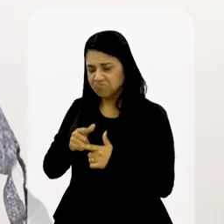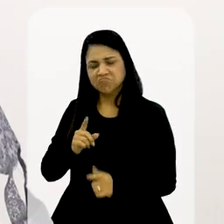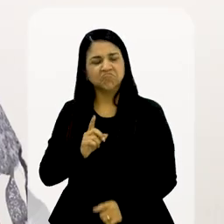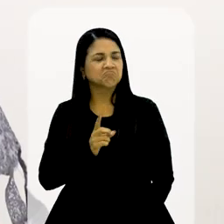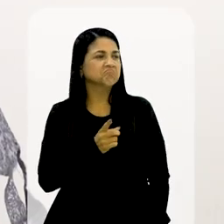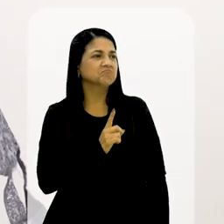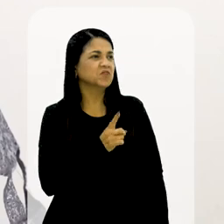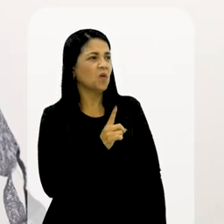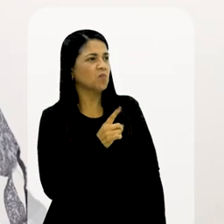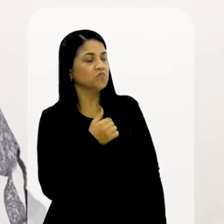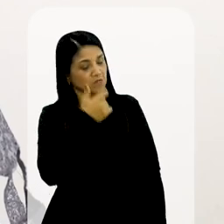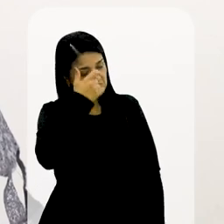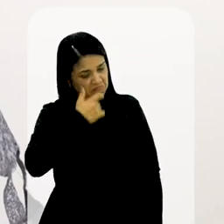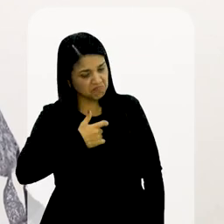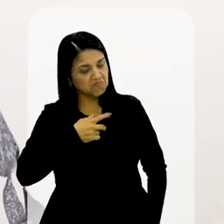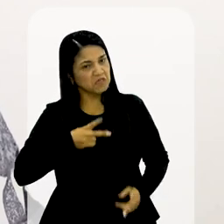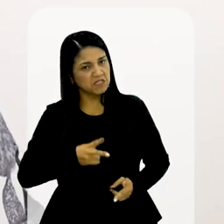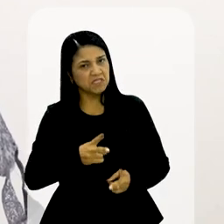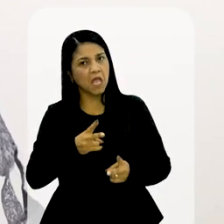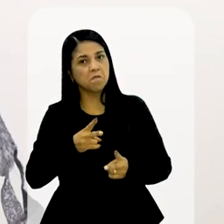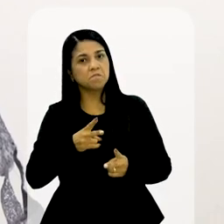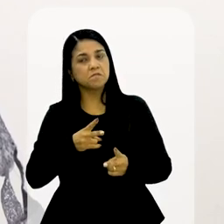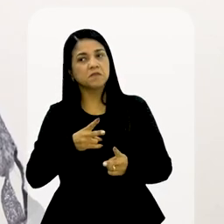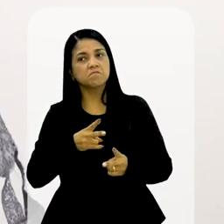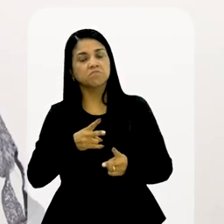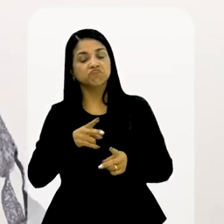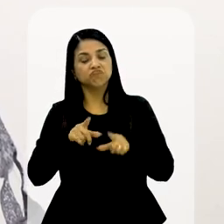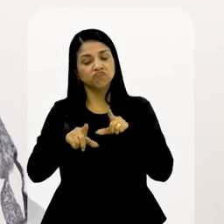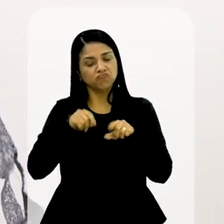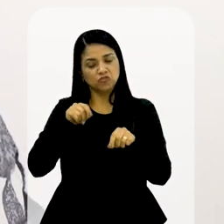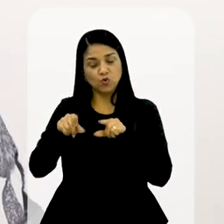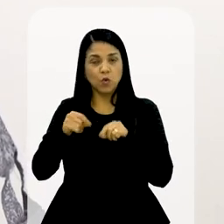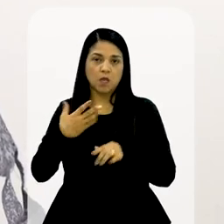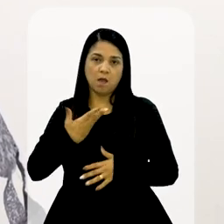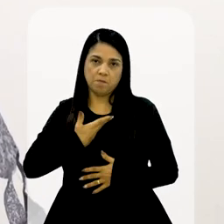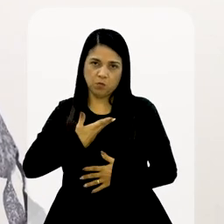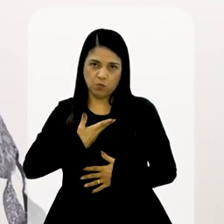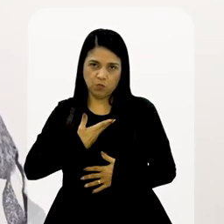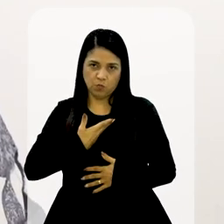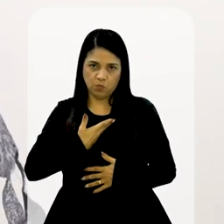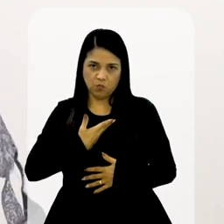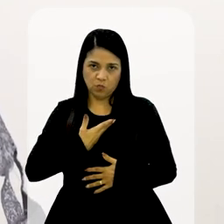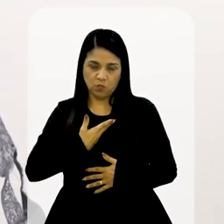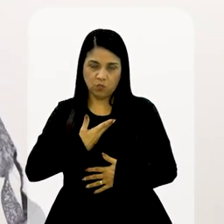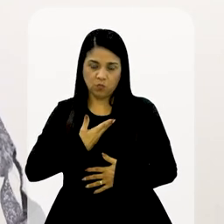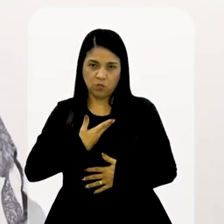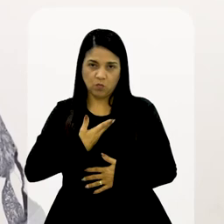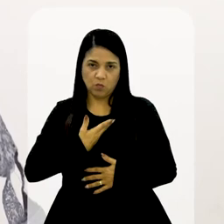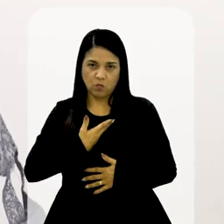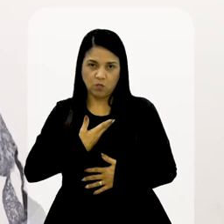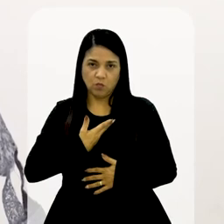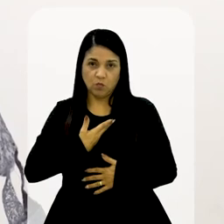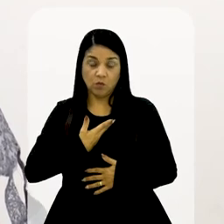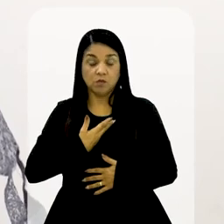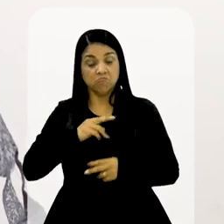Não. Porque eu sempre fui muito de selecionar meus amigos, né?